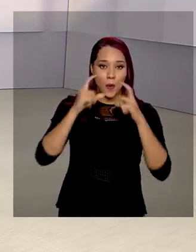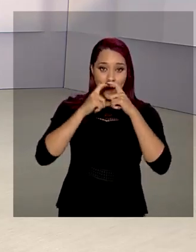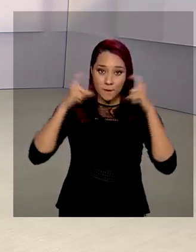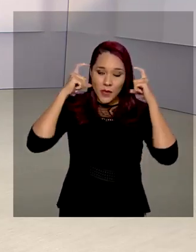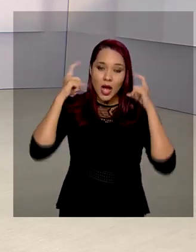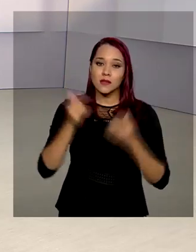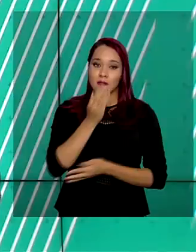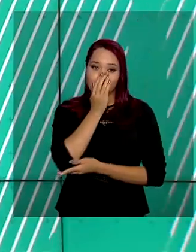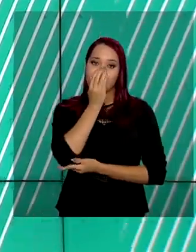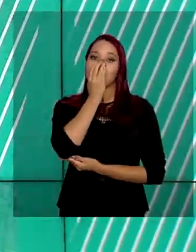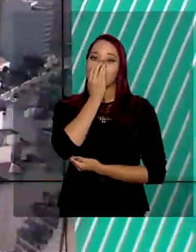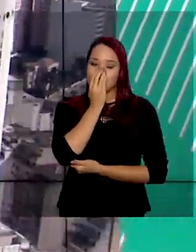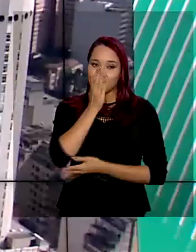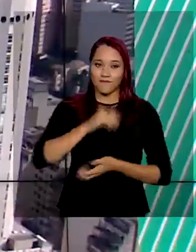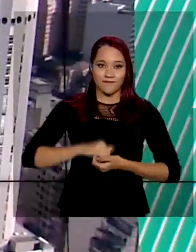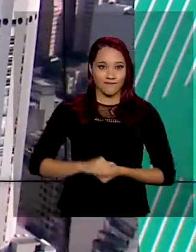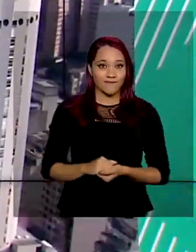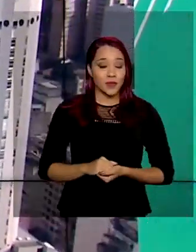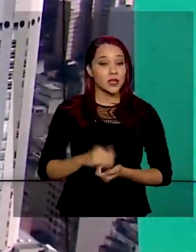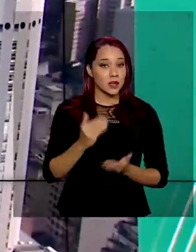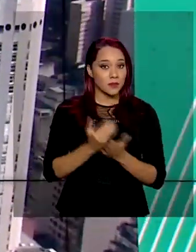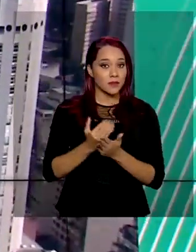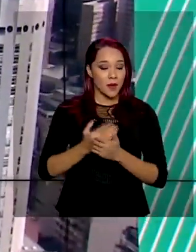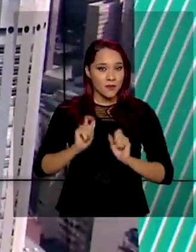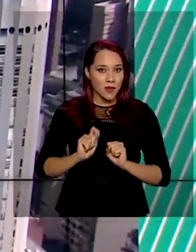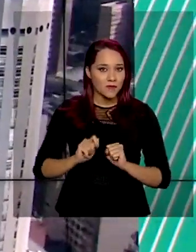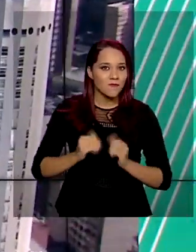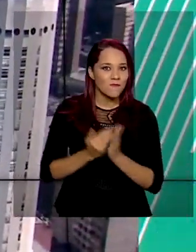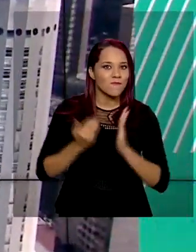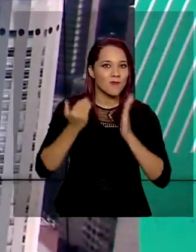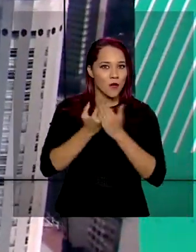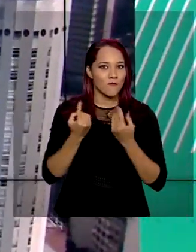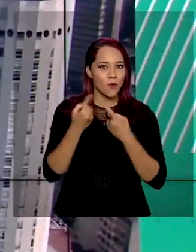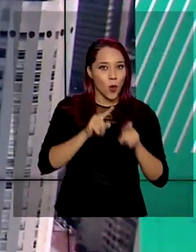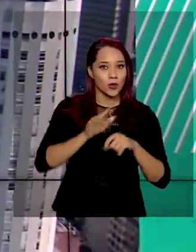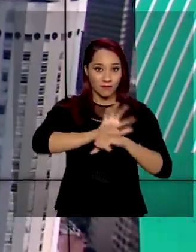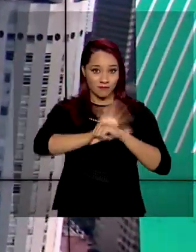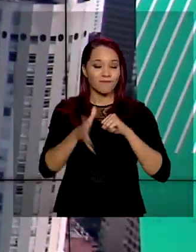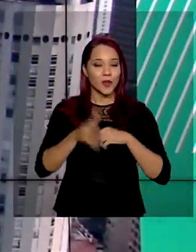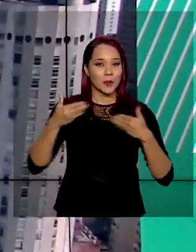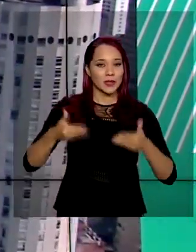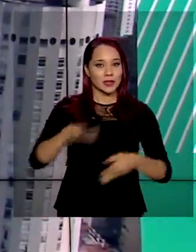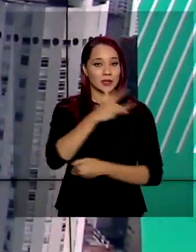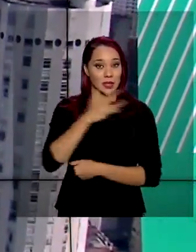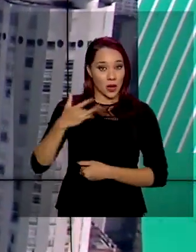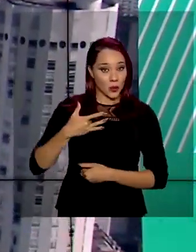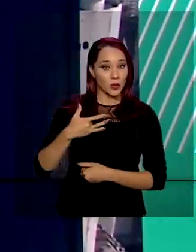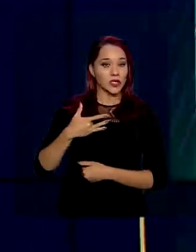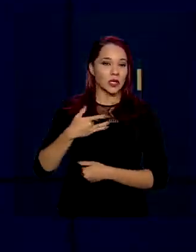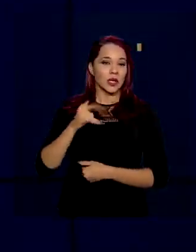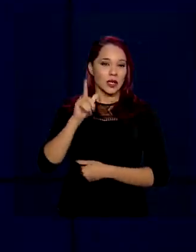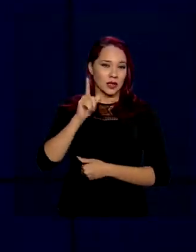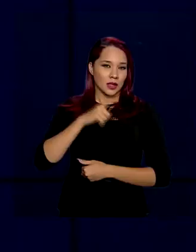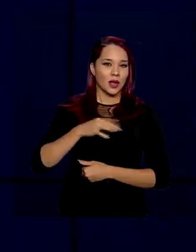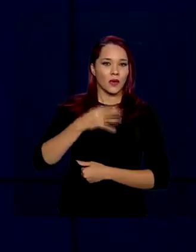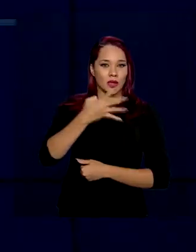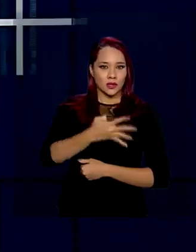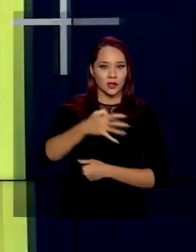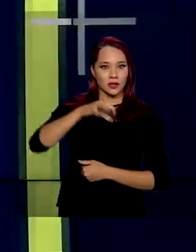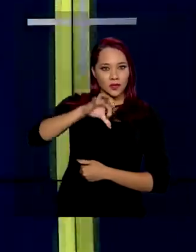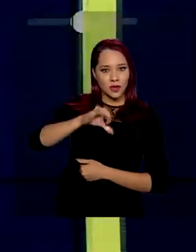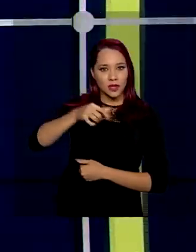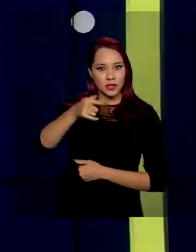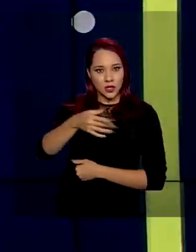respiradores. E para reforçar o combate à pandemia, o Ministério da Saúde habilitou 497 novos